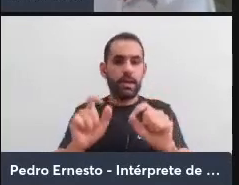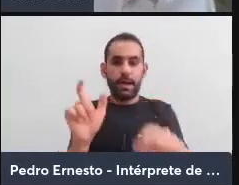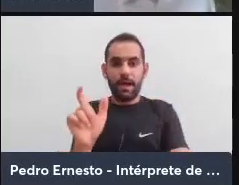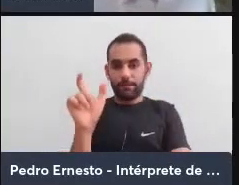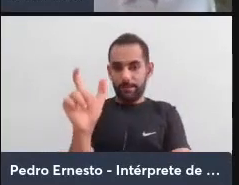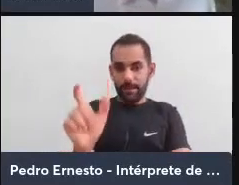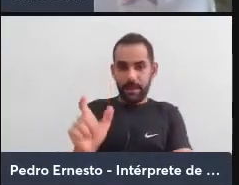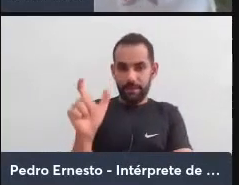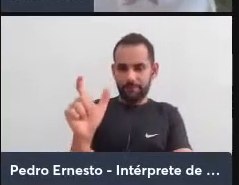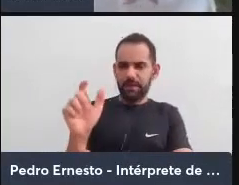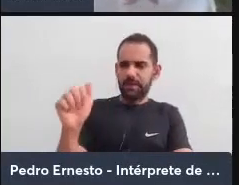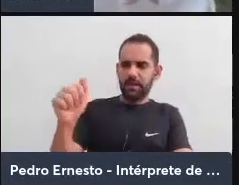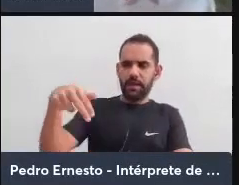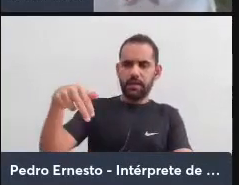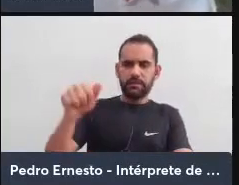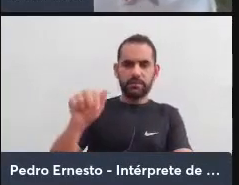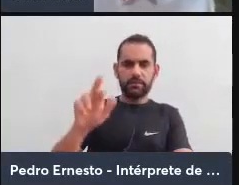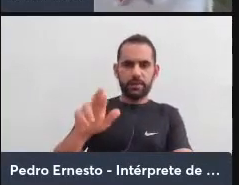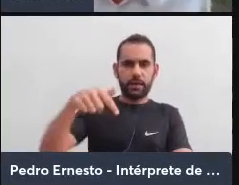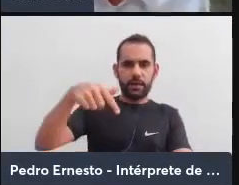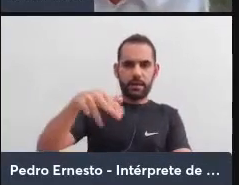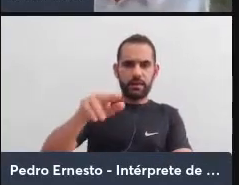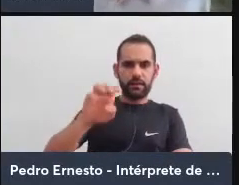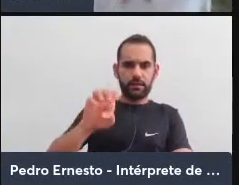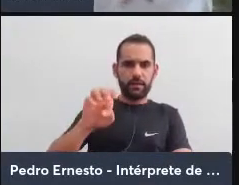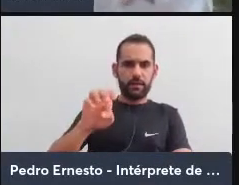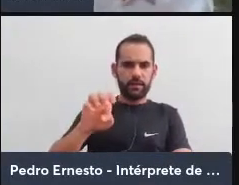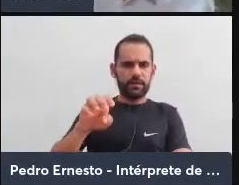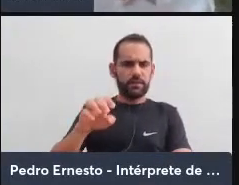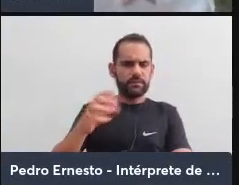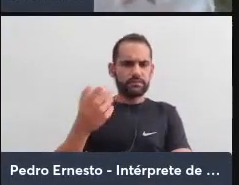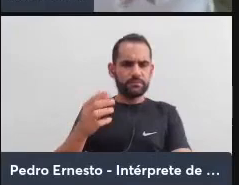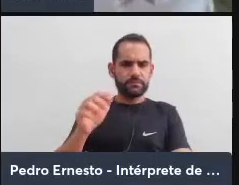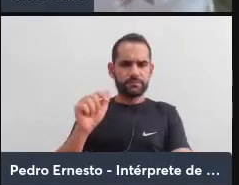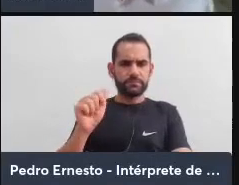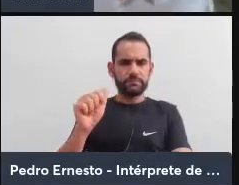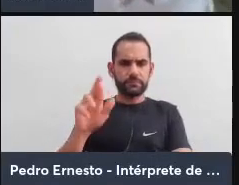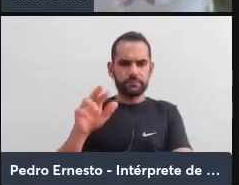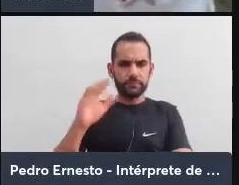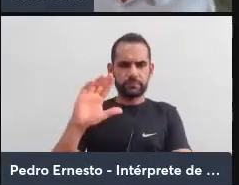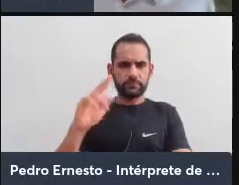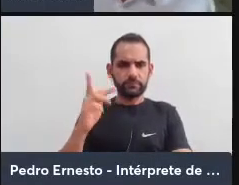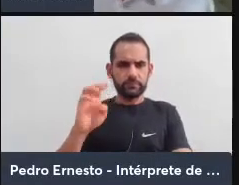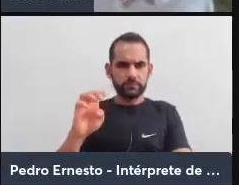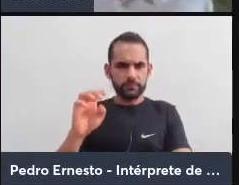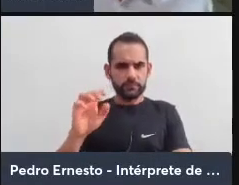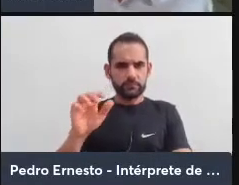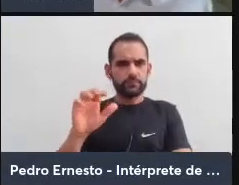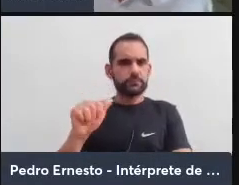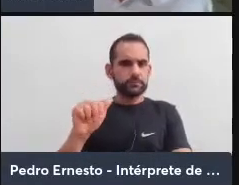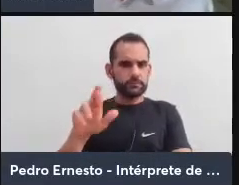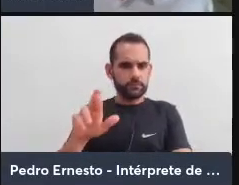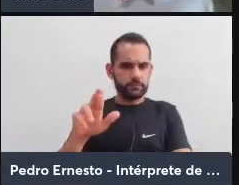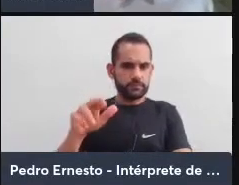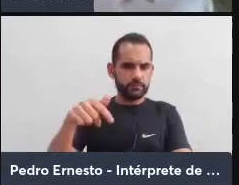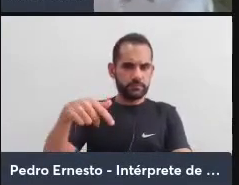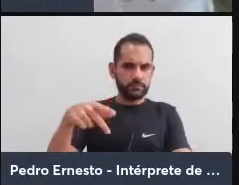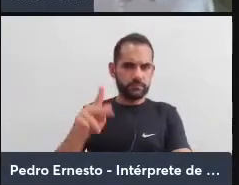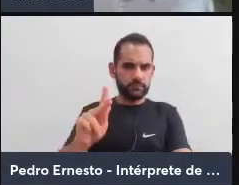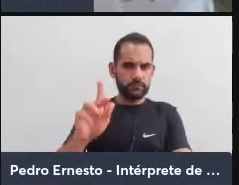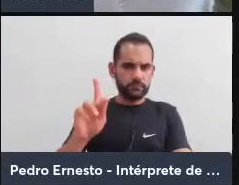anarquê, que vem do grego, no grego, arque, significa fundamento, princípio.